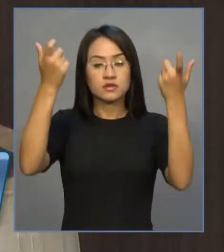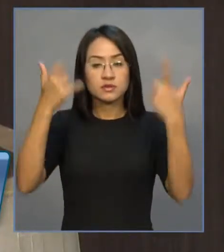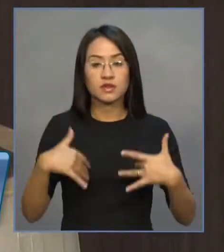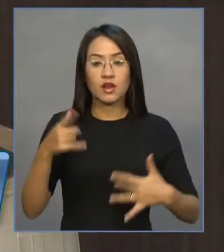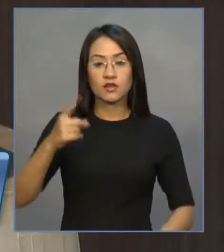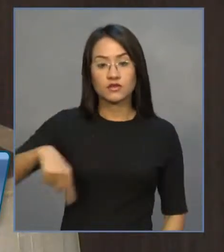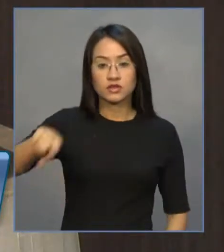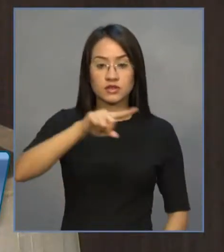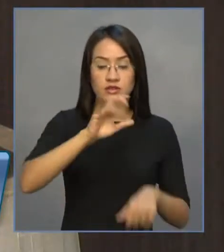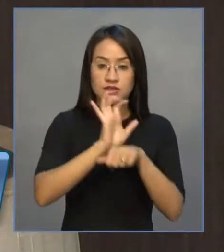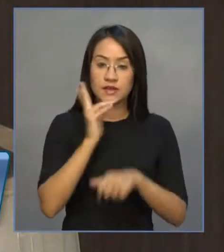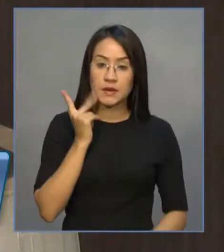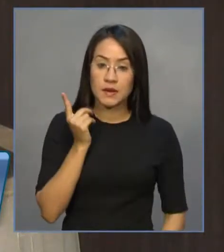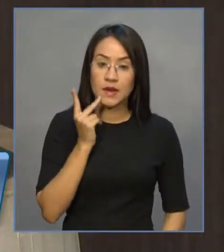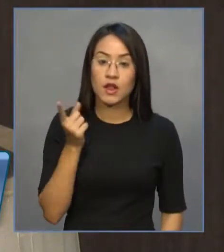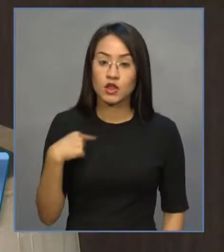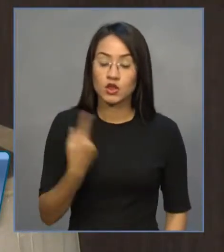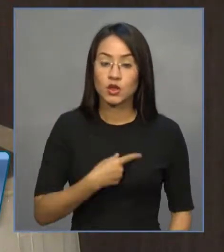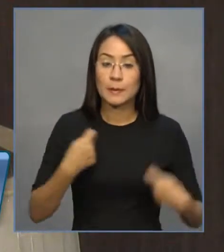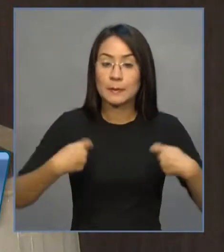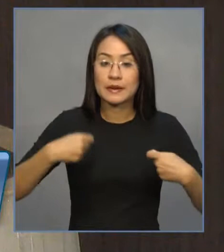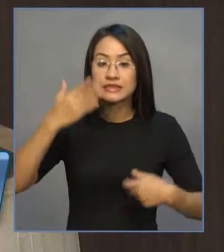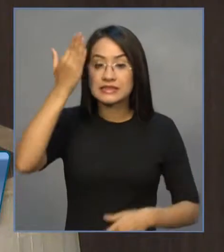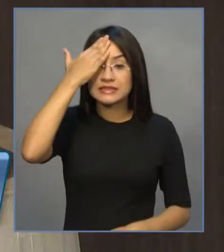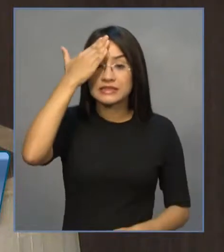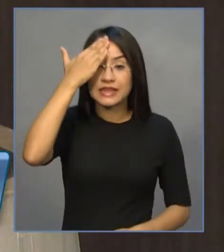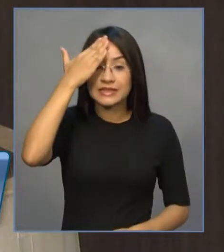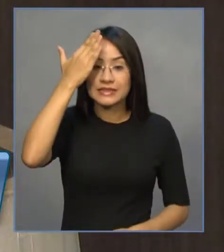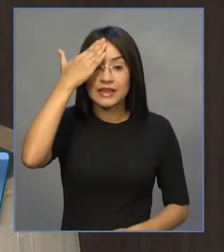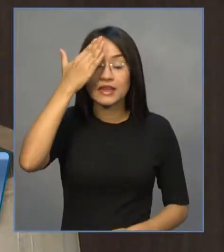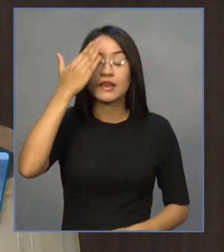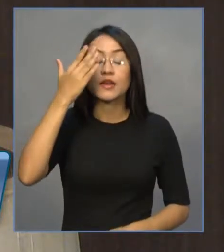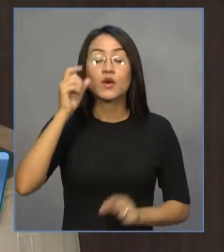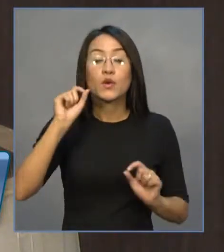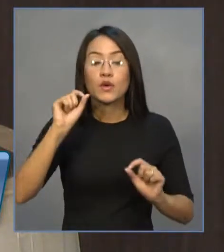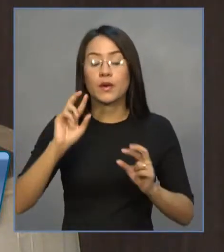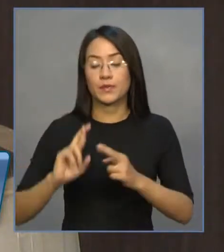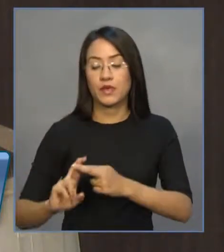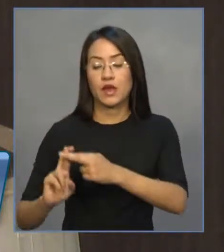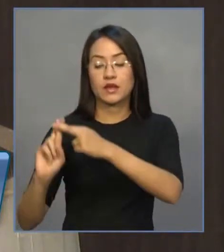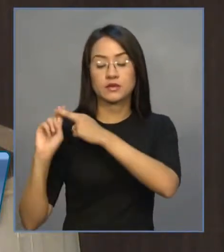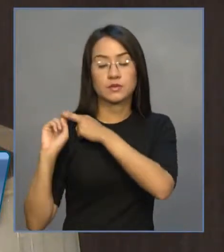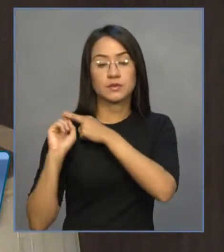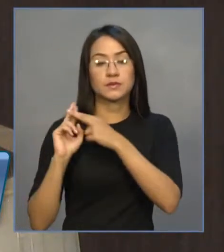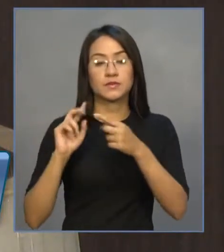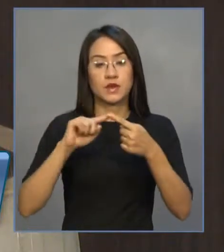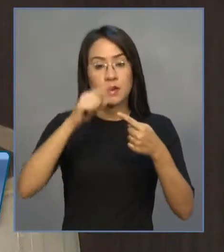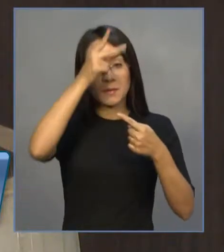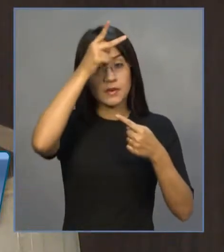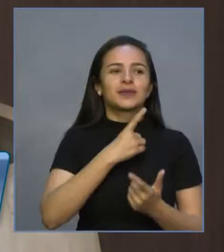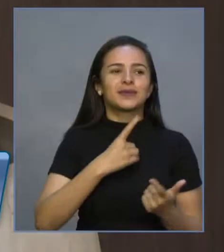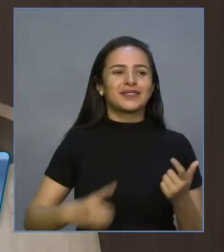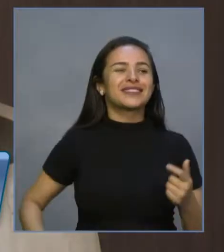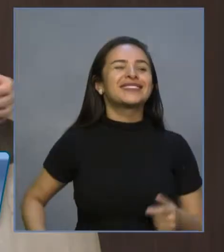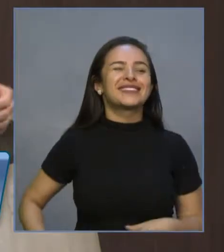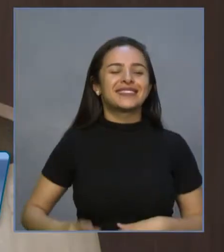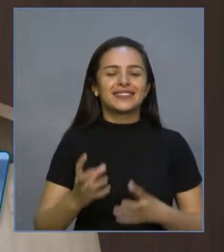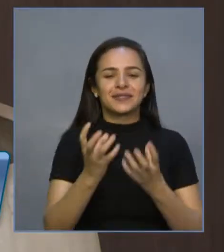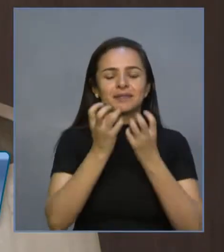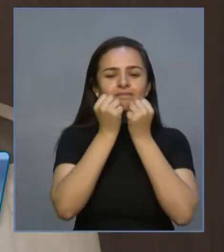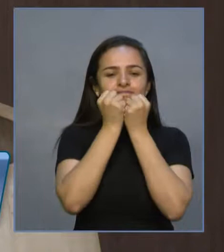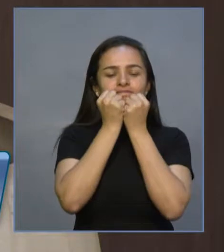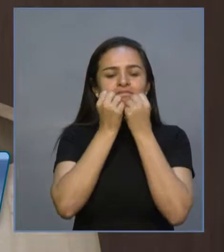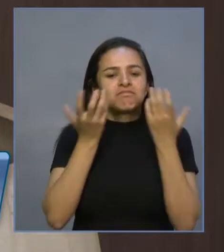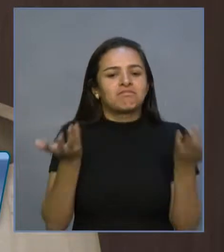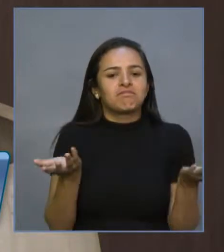que a gente precisa entender que a saúde é responsabilidade do município, do Estado e da União. Poucos dos